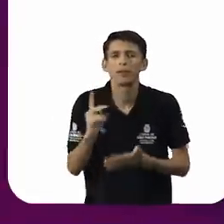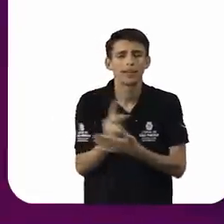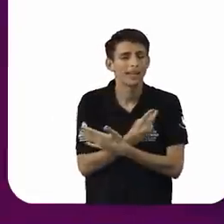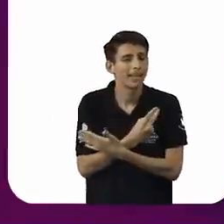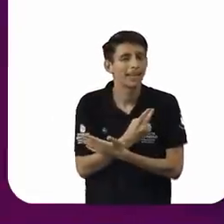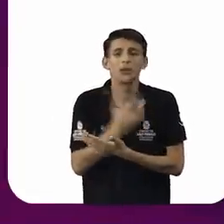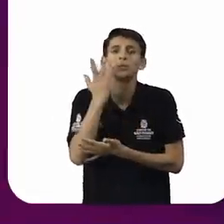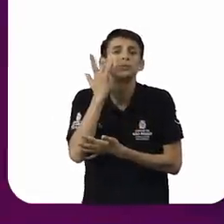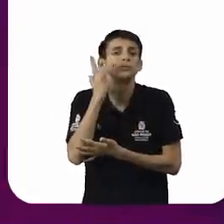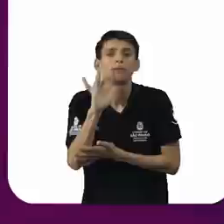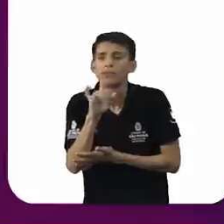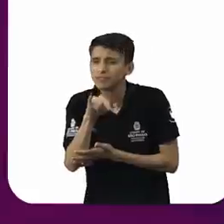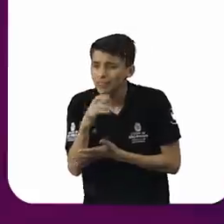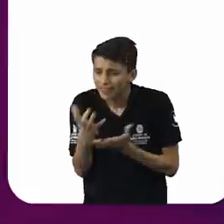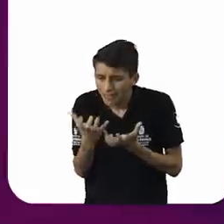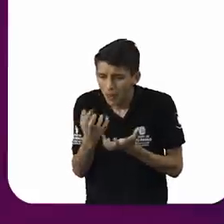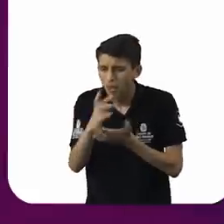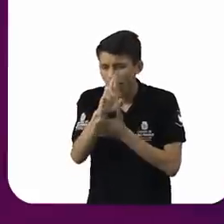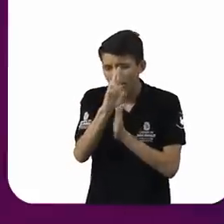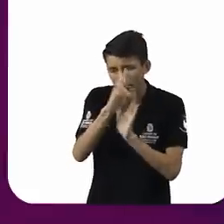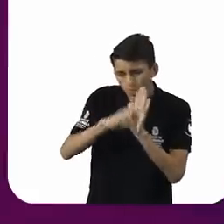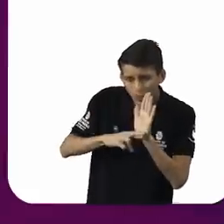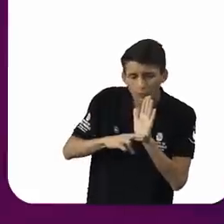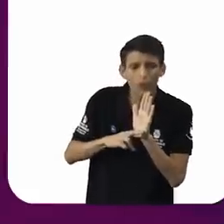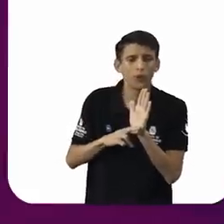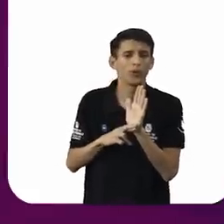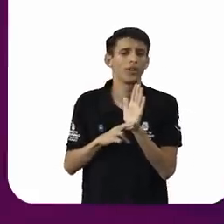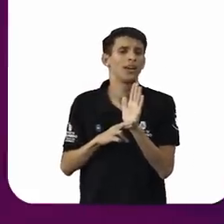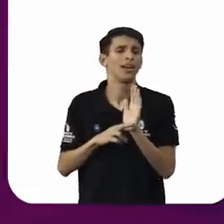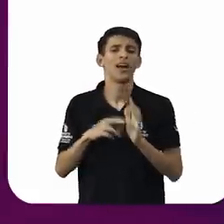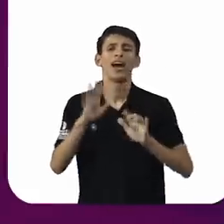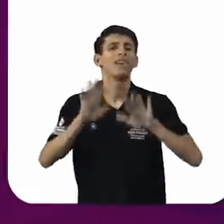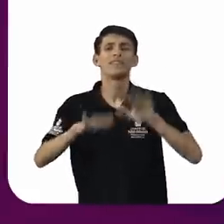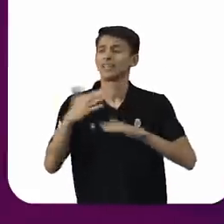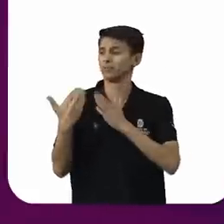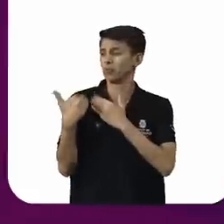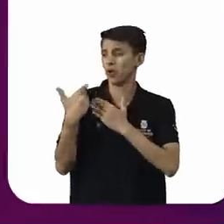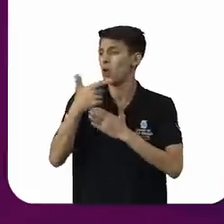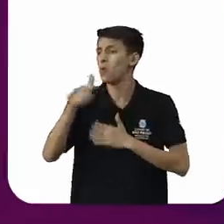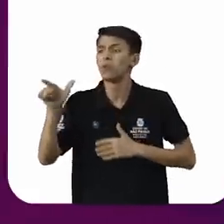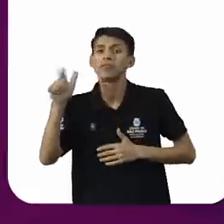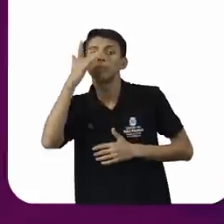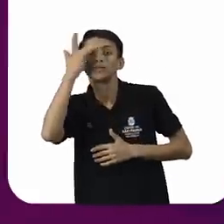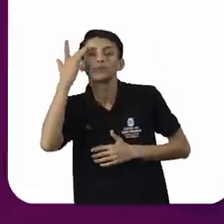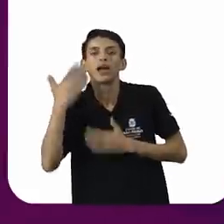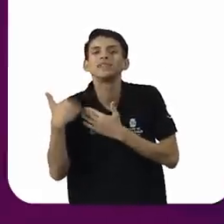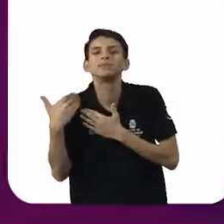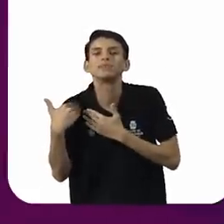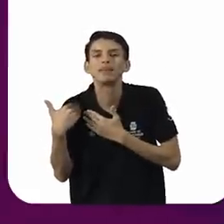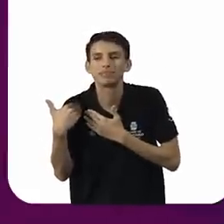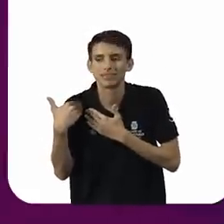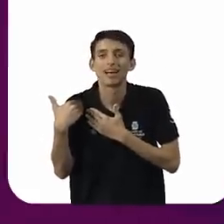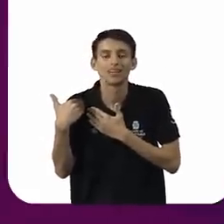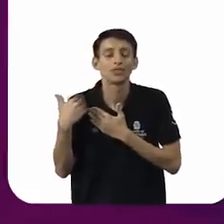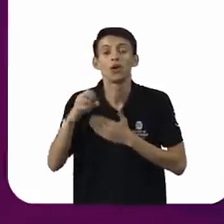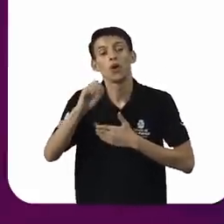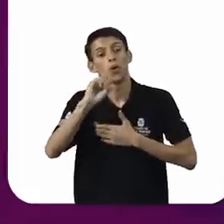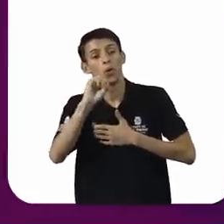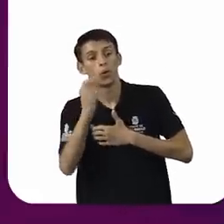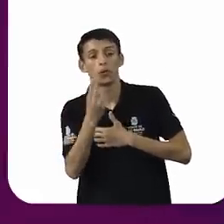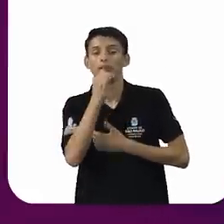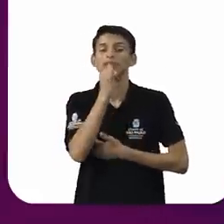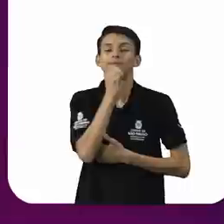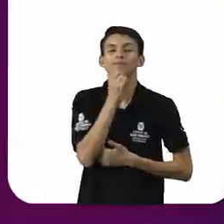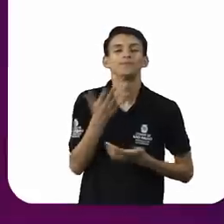relatório assim e era responsabilidade da outra pessoa se explicar e dizer como ela queria o relatório ou se não dizer desculpe